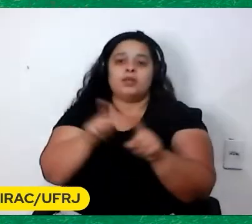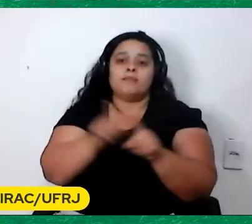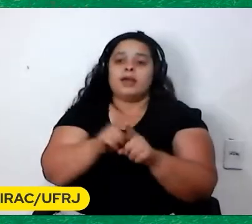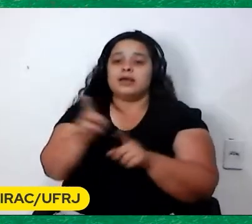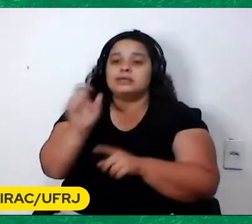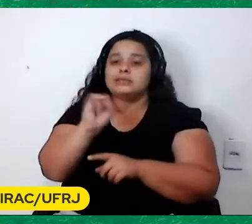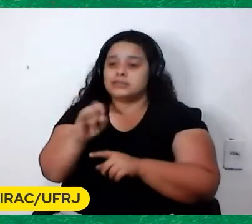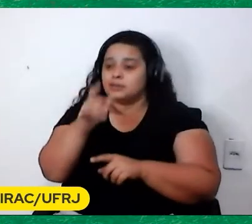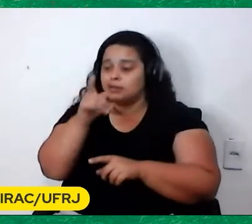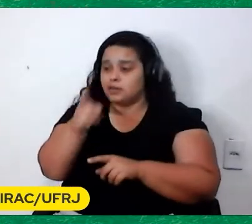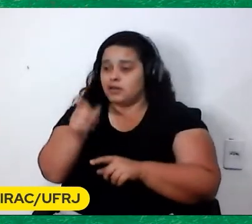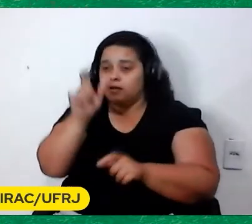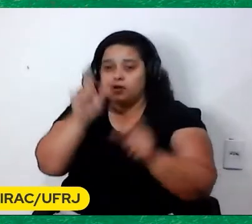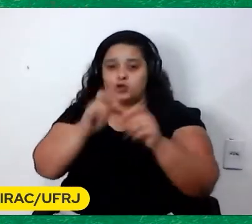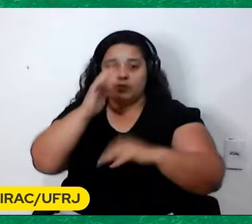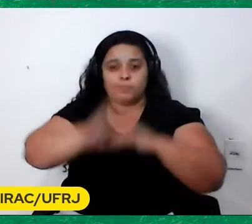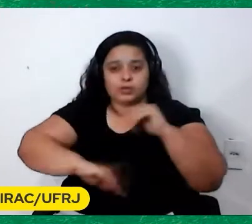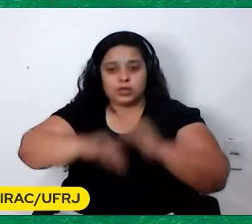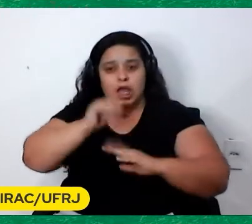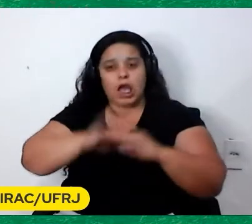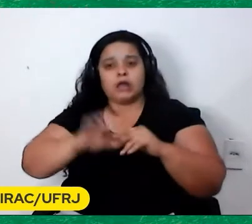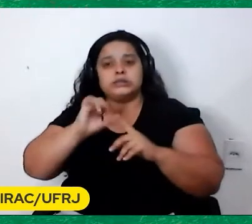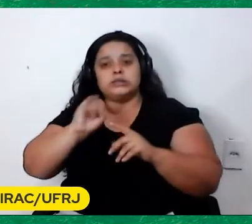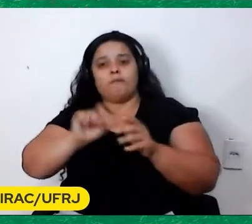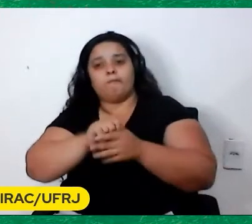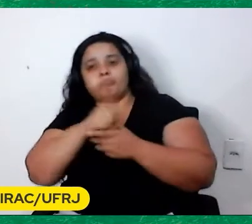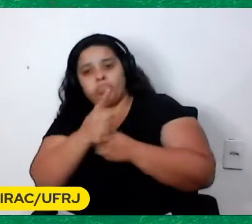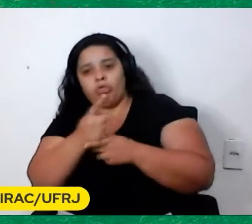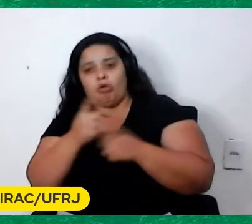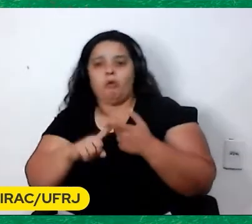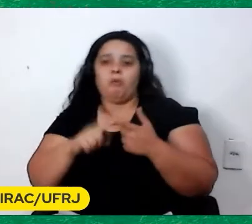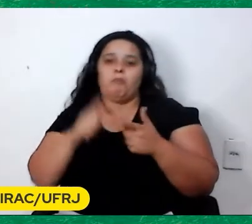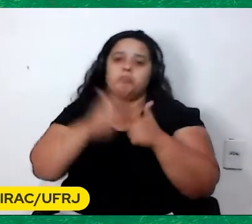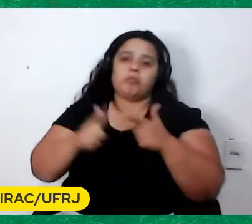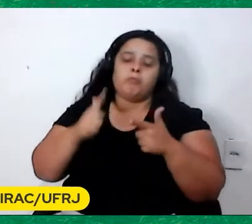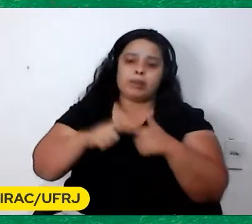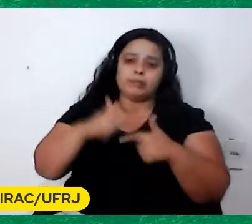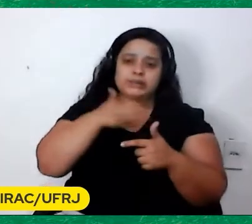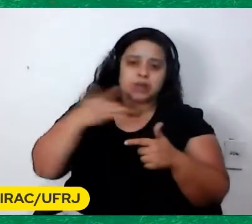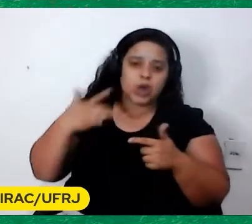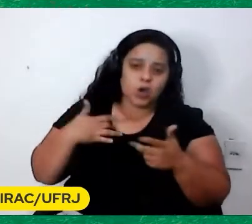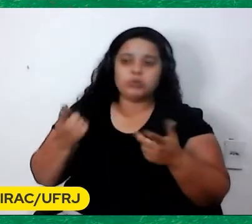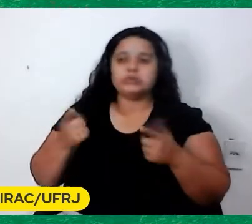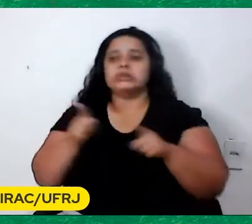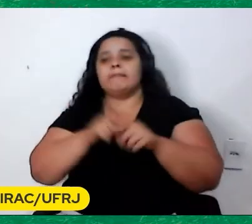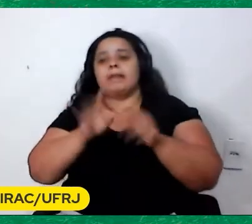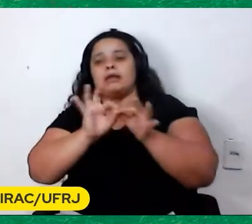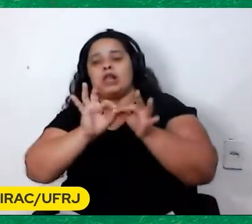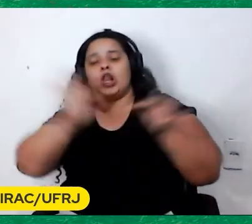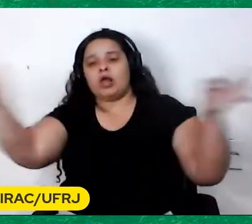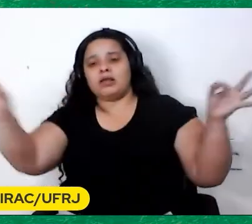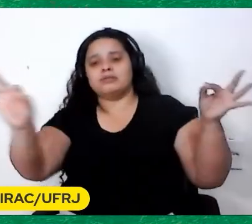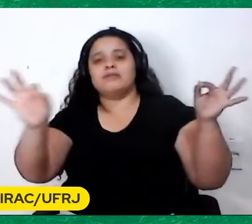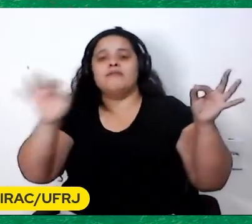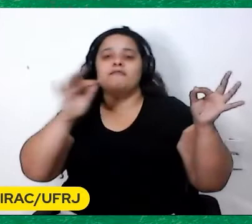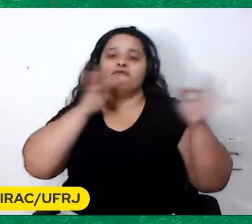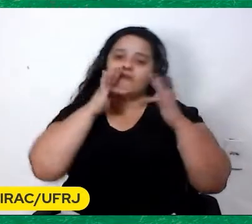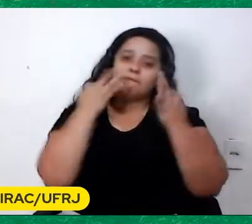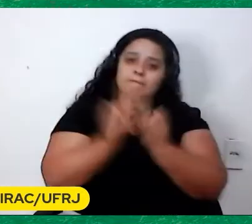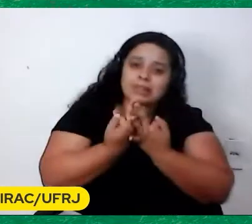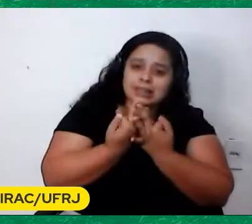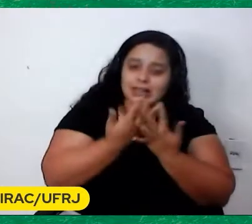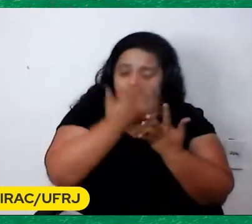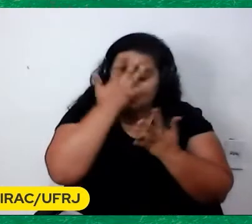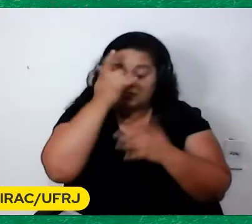Das excursões que separavam O jogador da família Por longos períodos As diferenças de